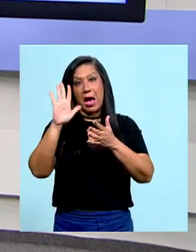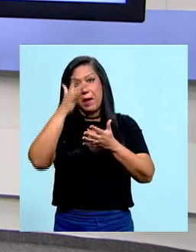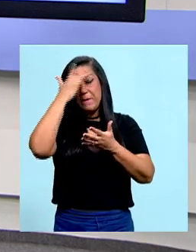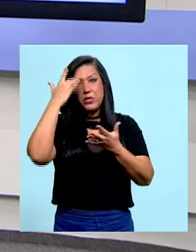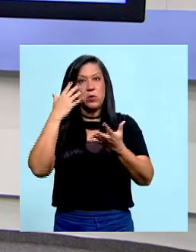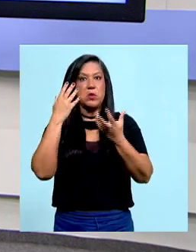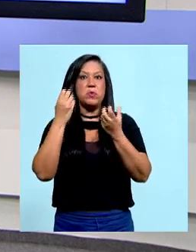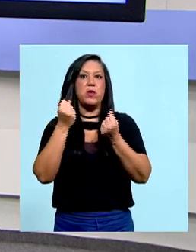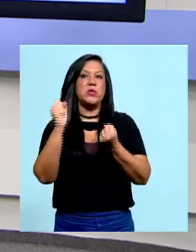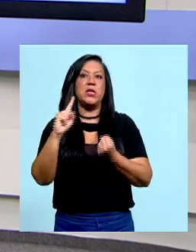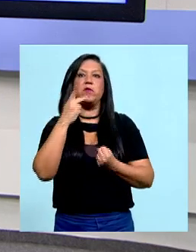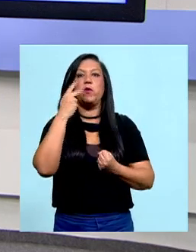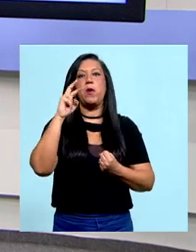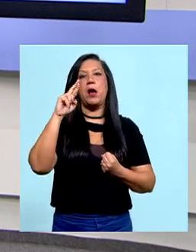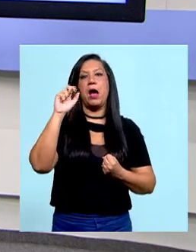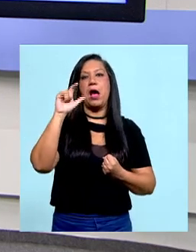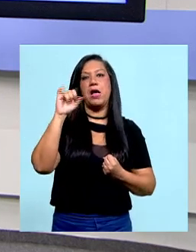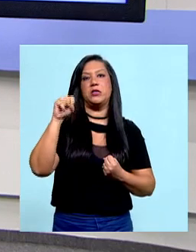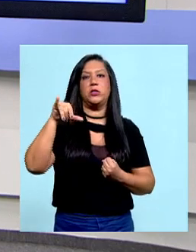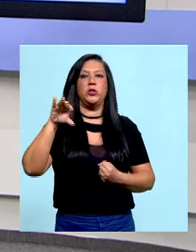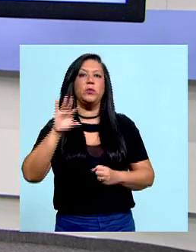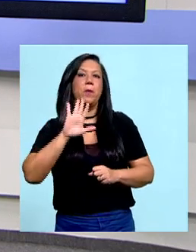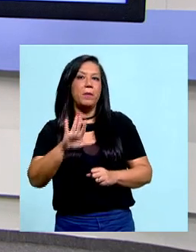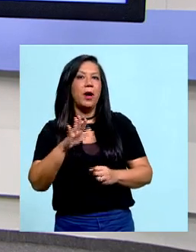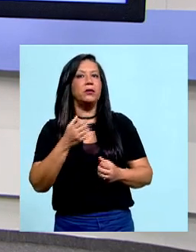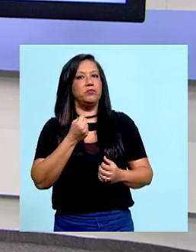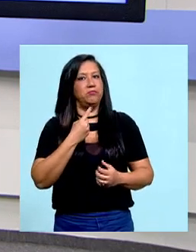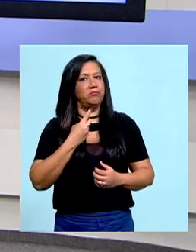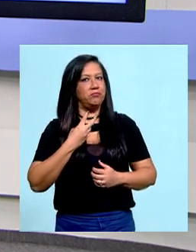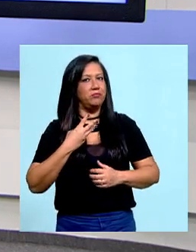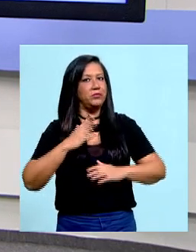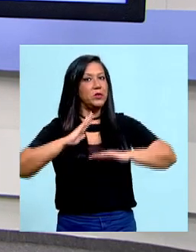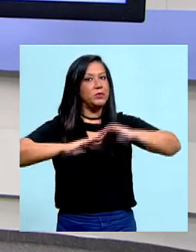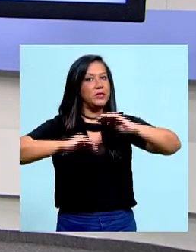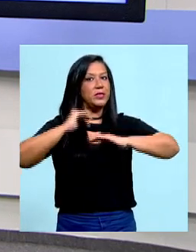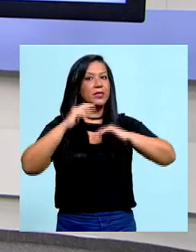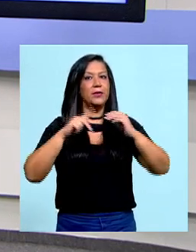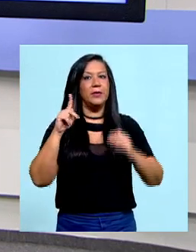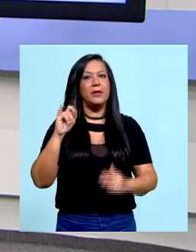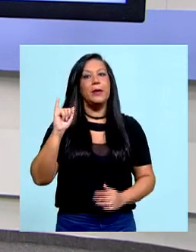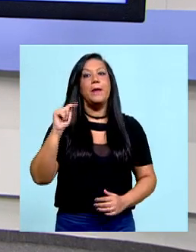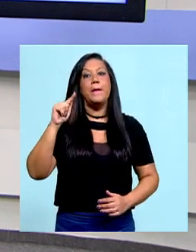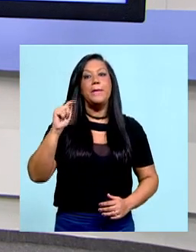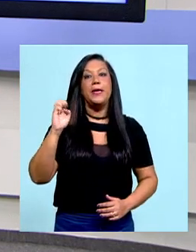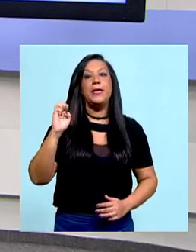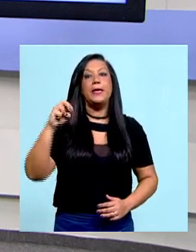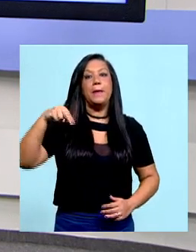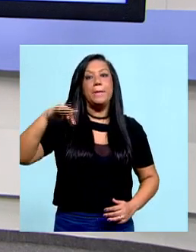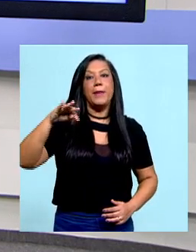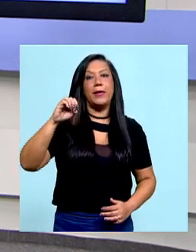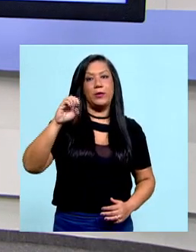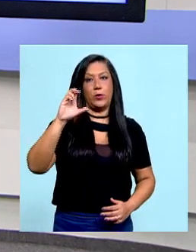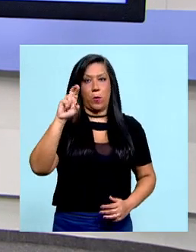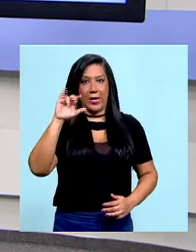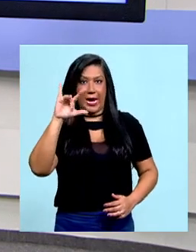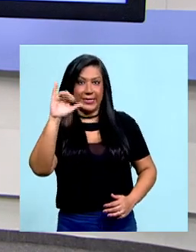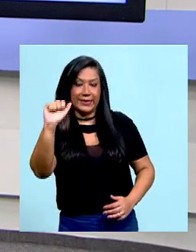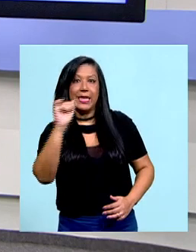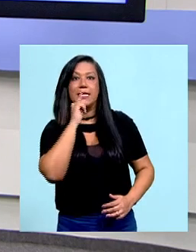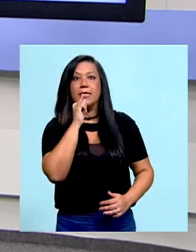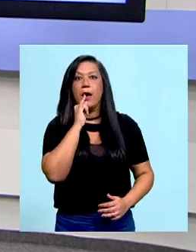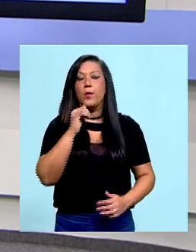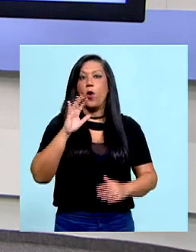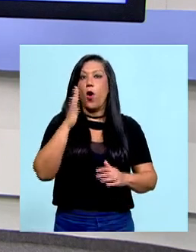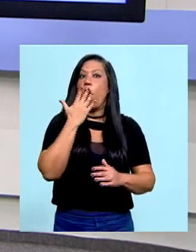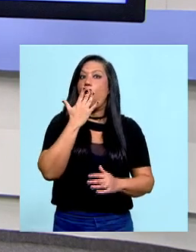negar o racismo. Mas os números comprovam o que alguns especialistas chamam de pigmentocracia. Quanto mais claro